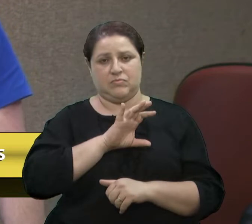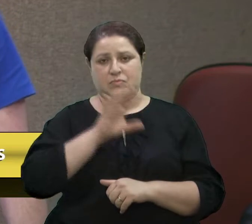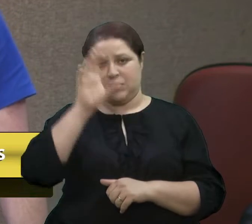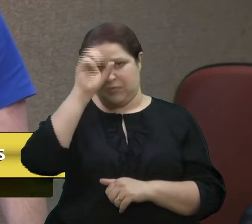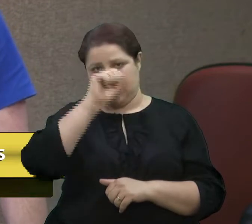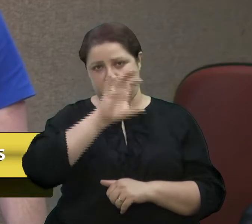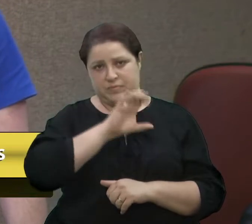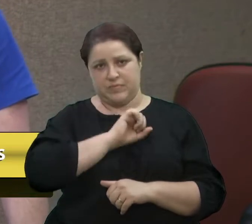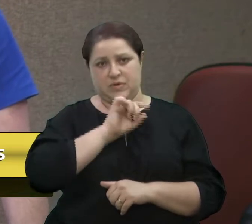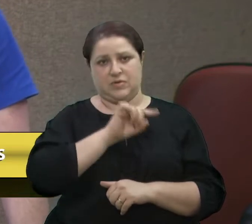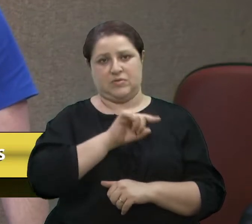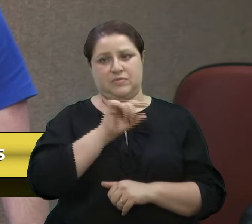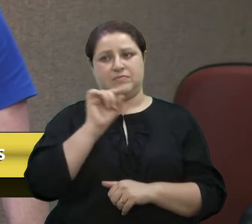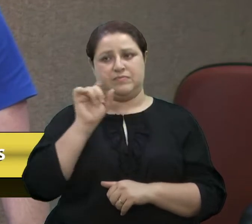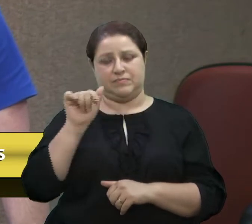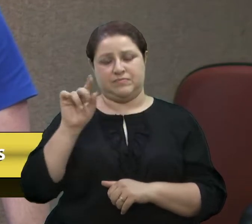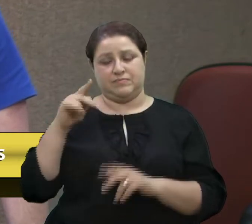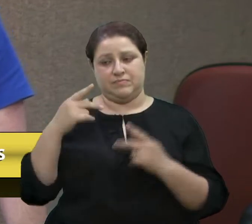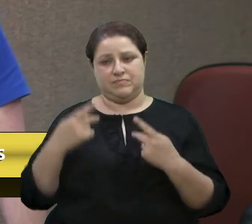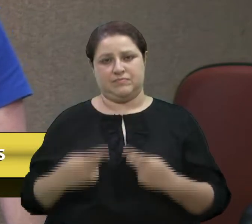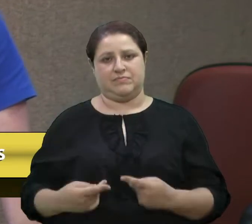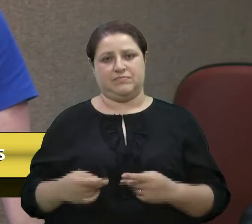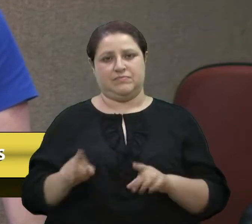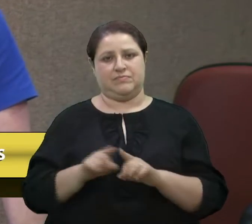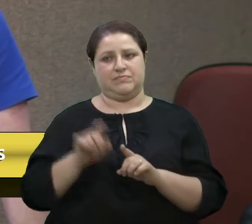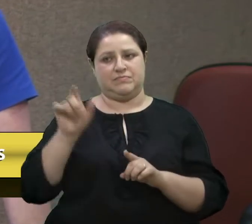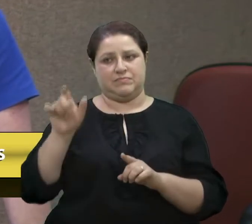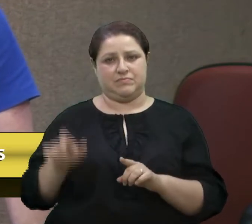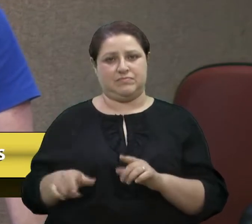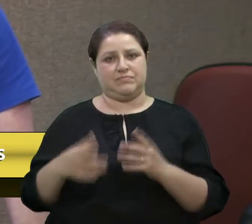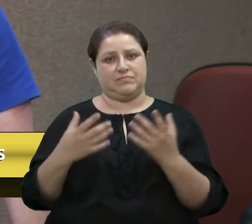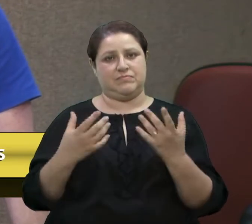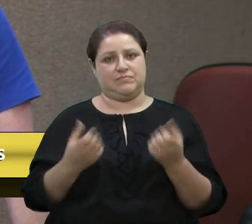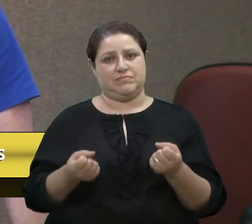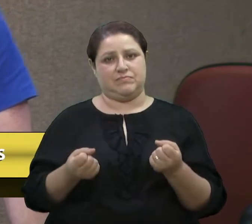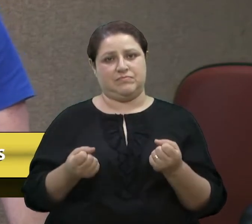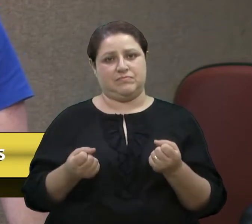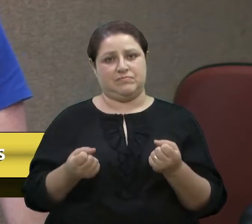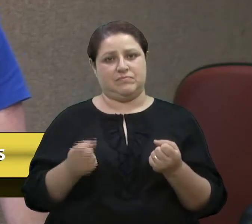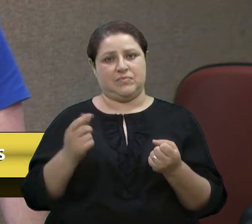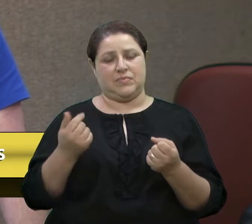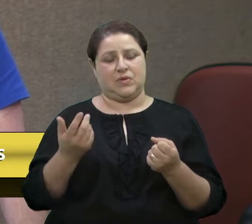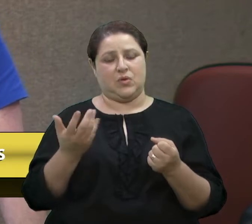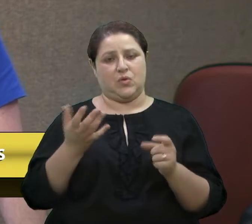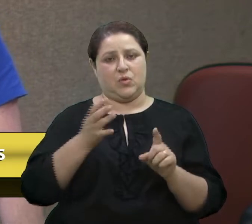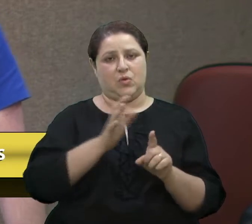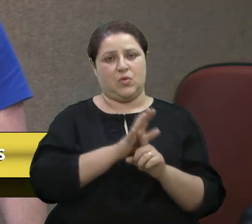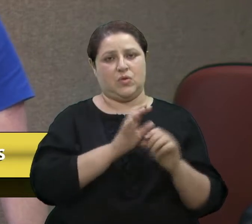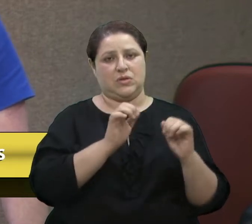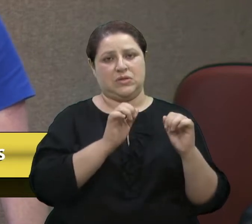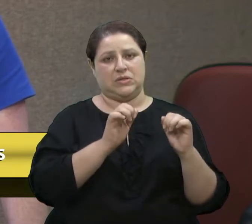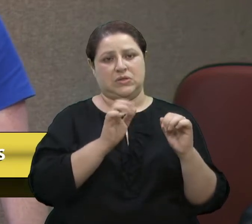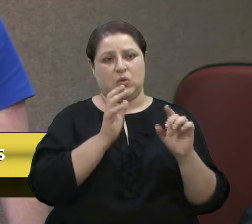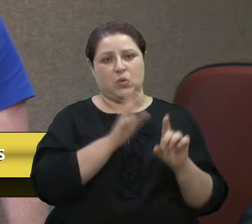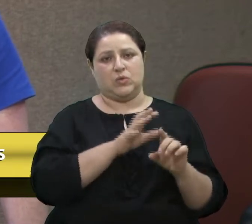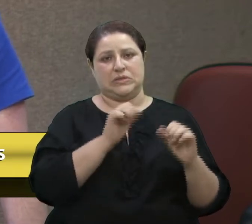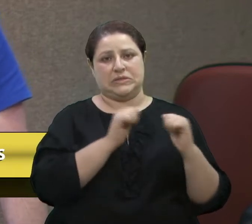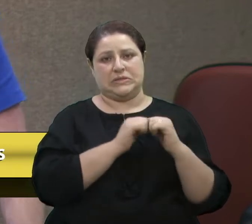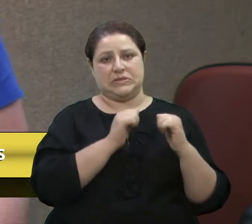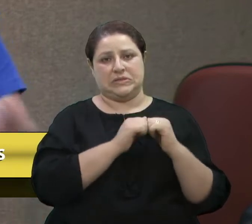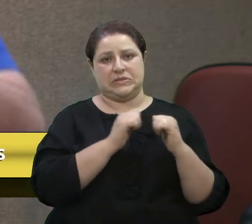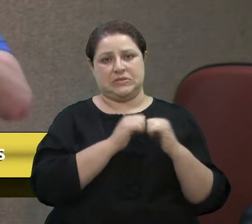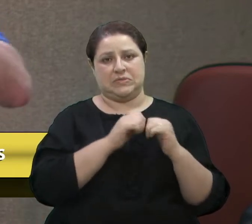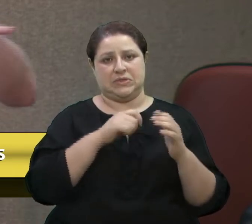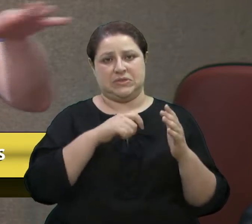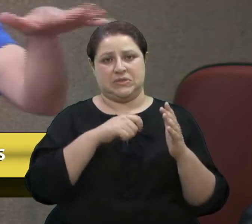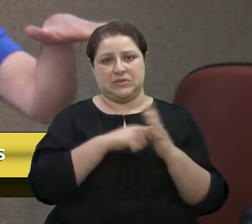respeitar a senhora como ser humano e alguém que se propôs a ir contra um sistema que tentou te barrar para que ficasse